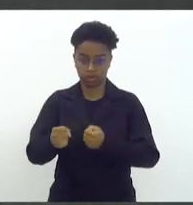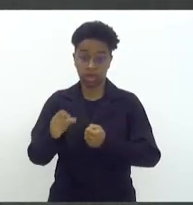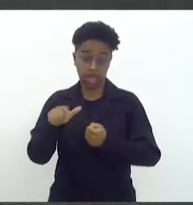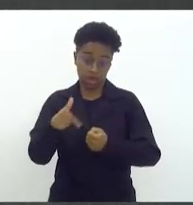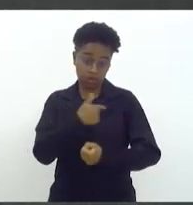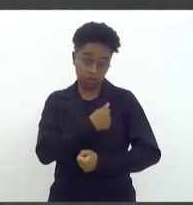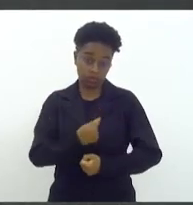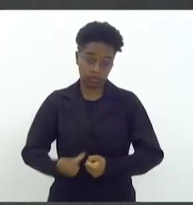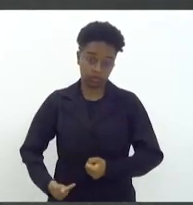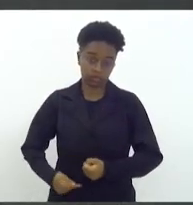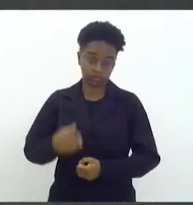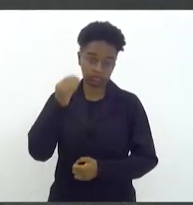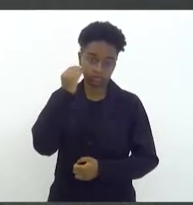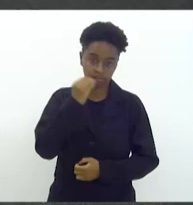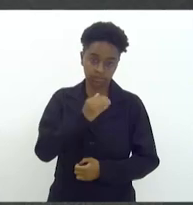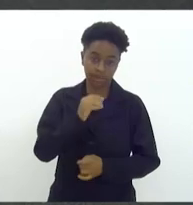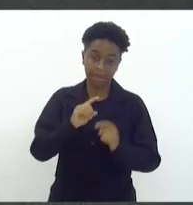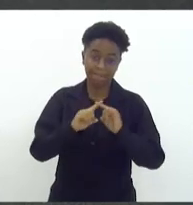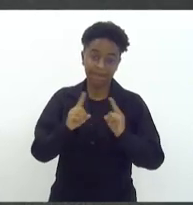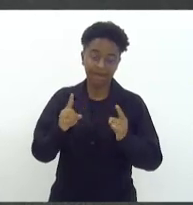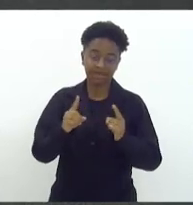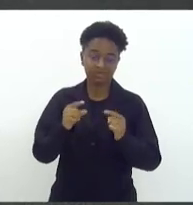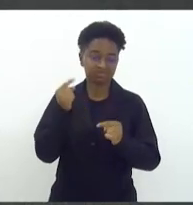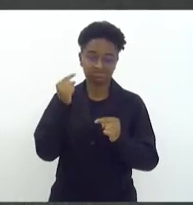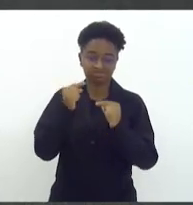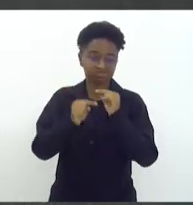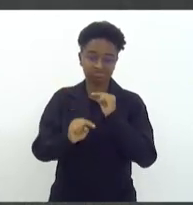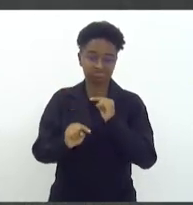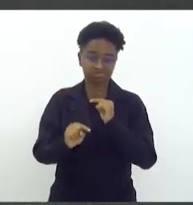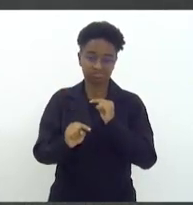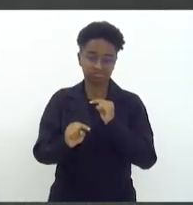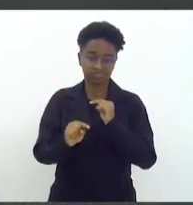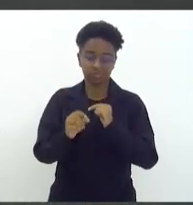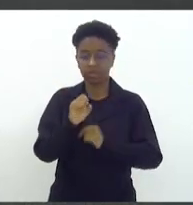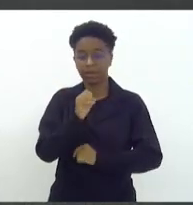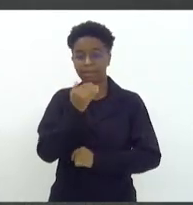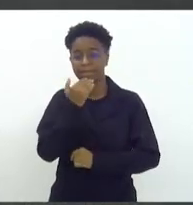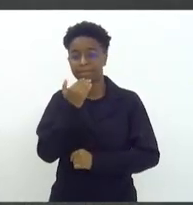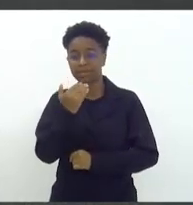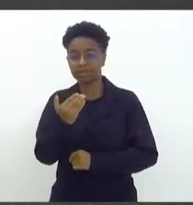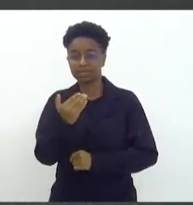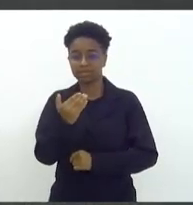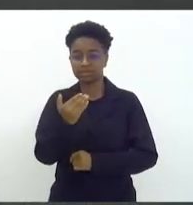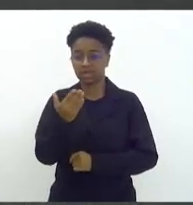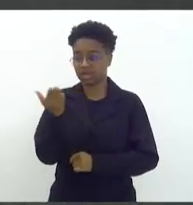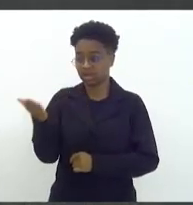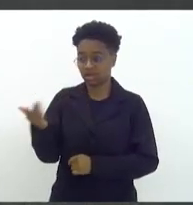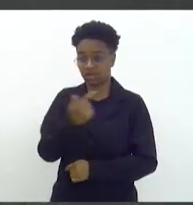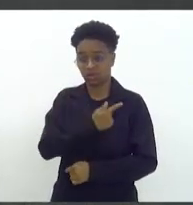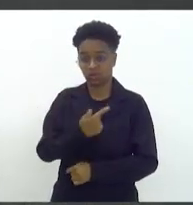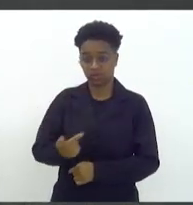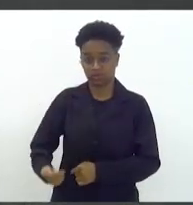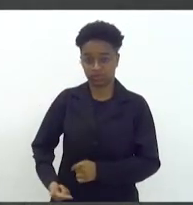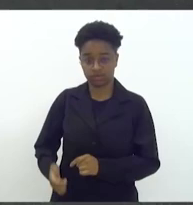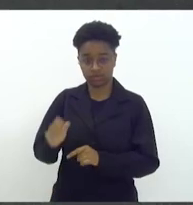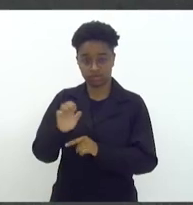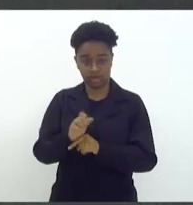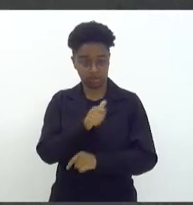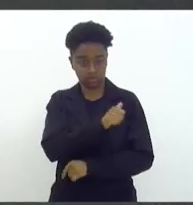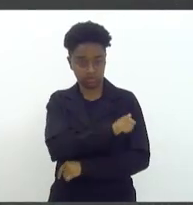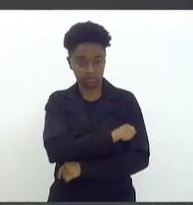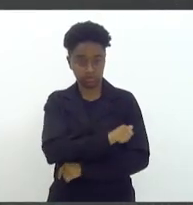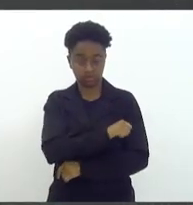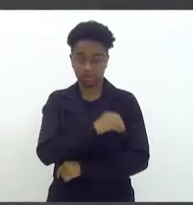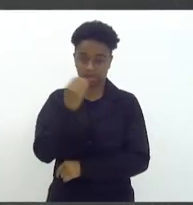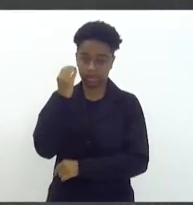Cláudio Castro. Não faz sentido solicitar o excelentíssimo senhor governador do Estado do Rio de Janeiro,